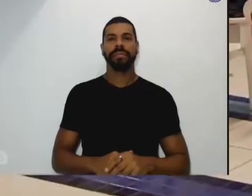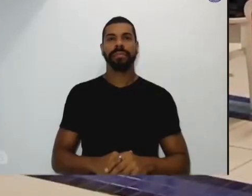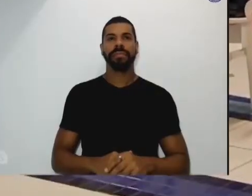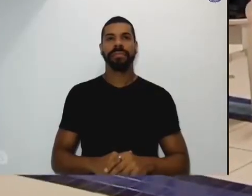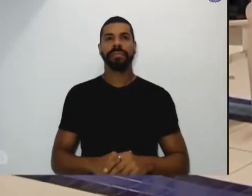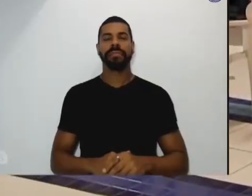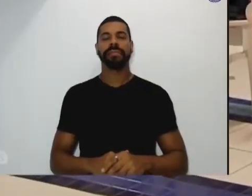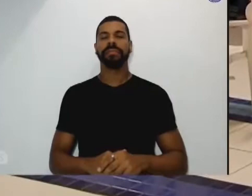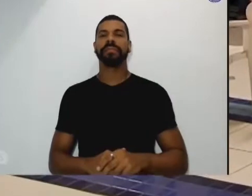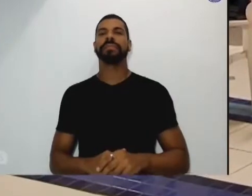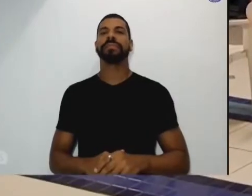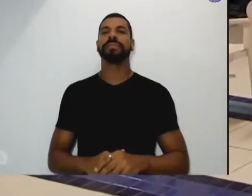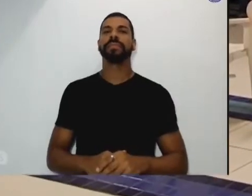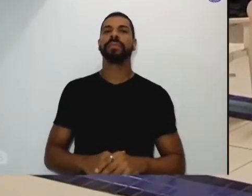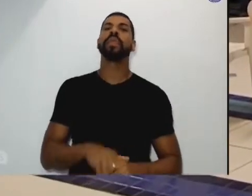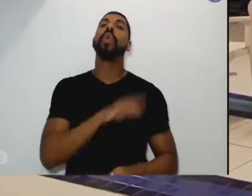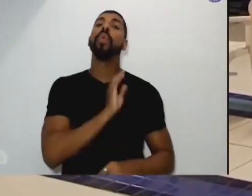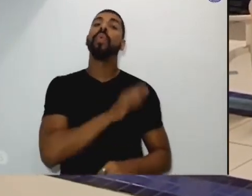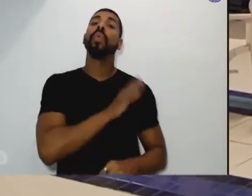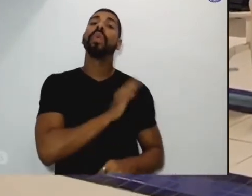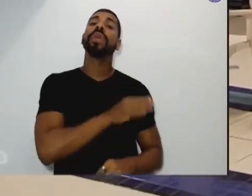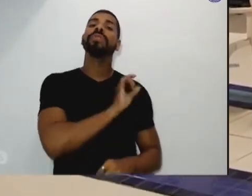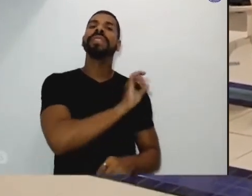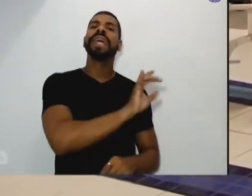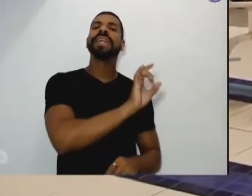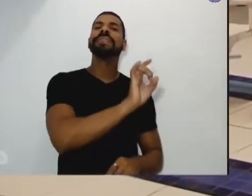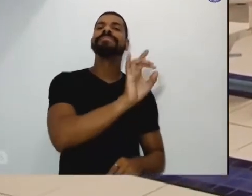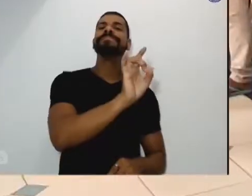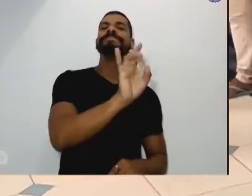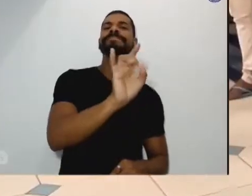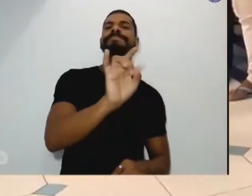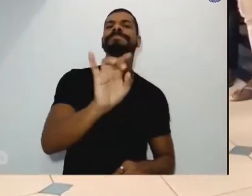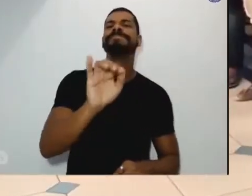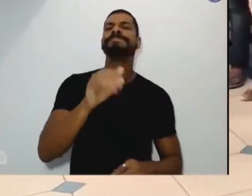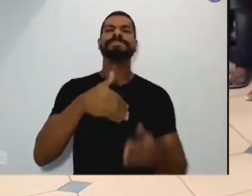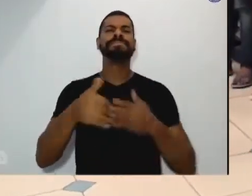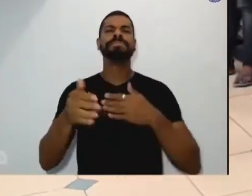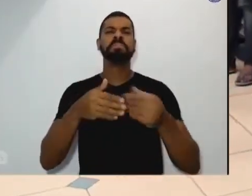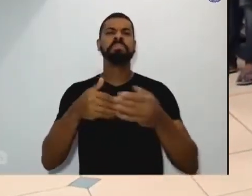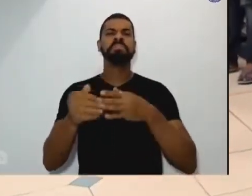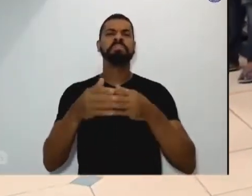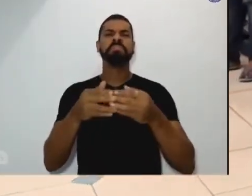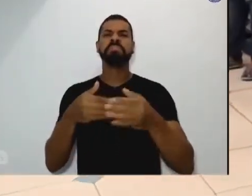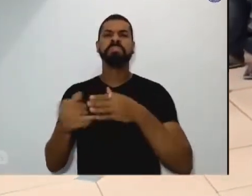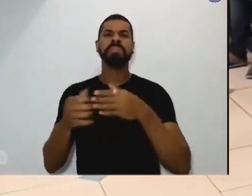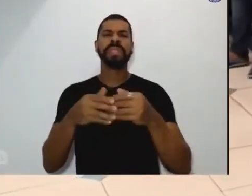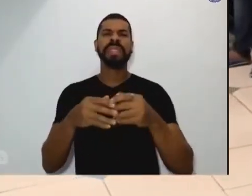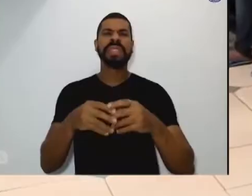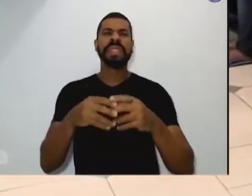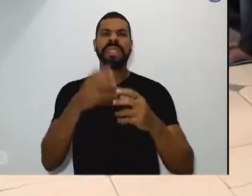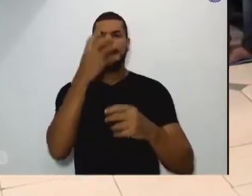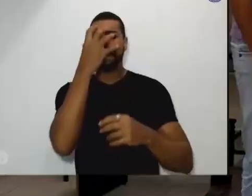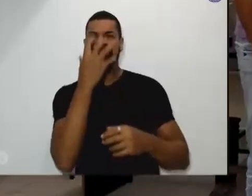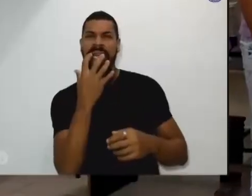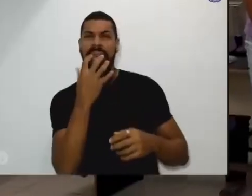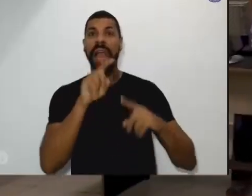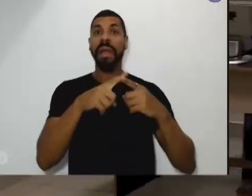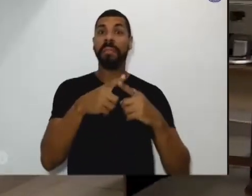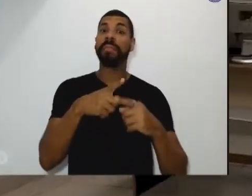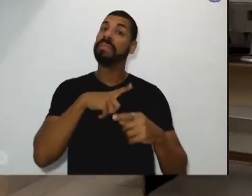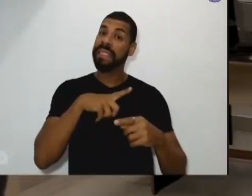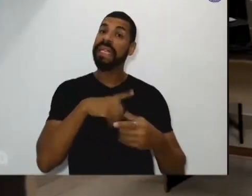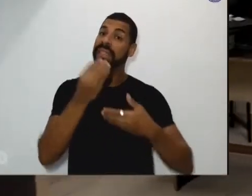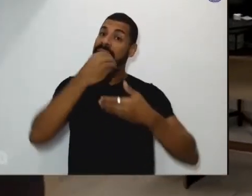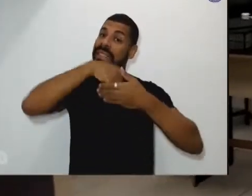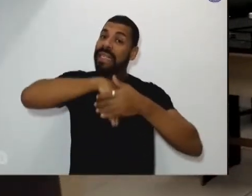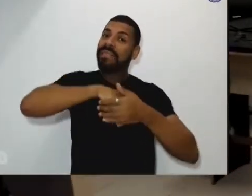No coração de cada pessoa, por mais violenta que seja, há sempre uma semente de amor prestes a brotar. Essa